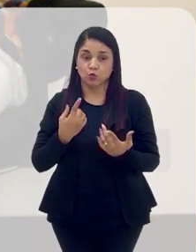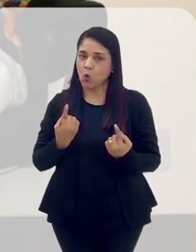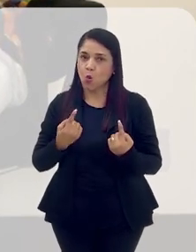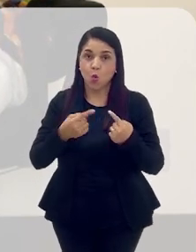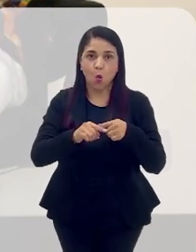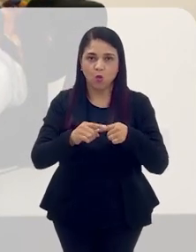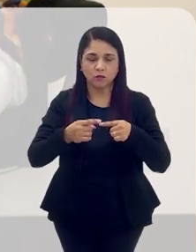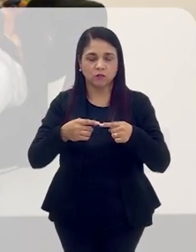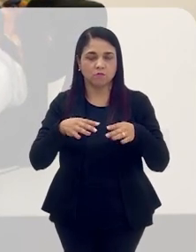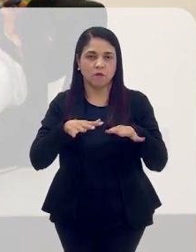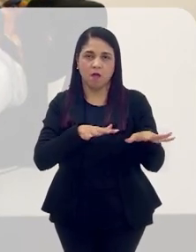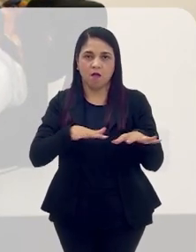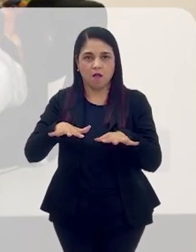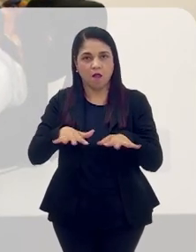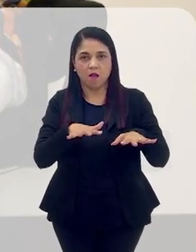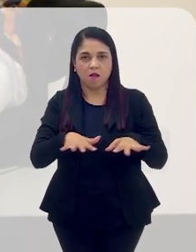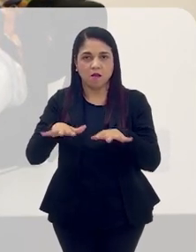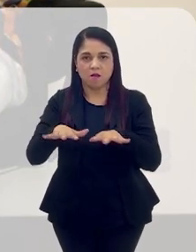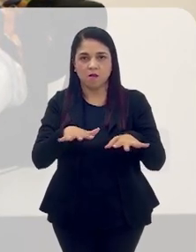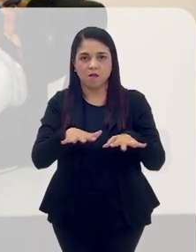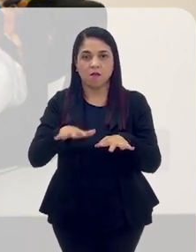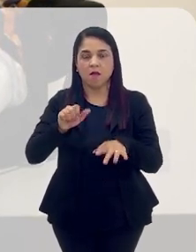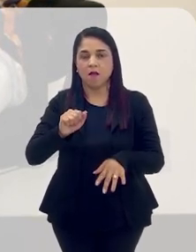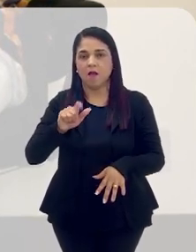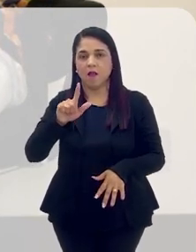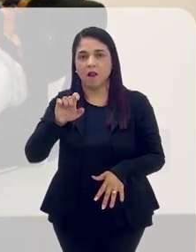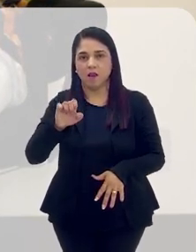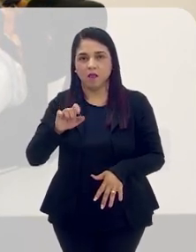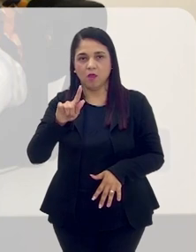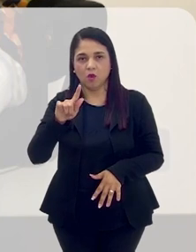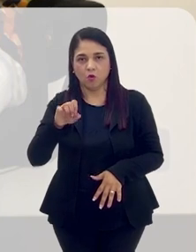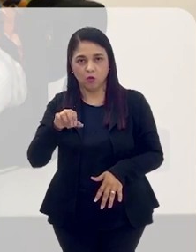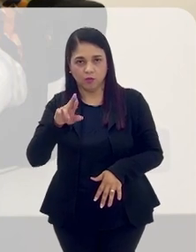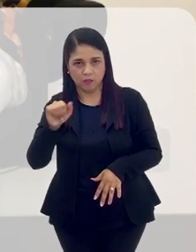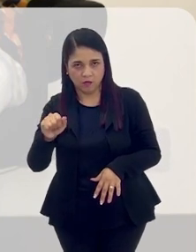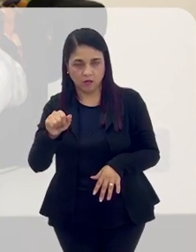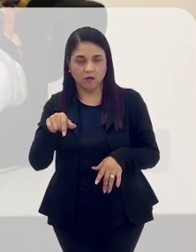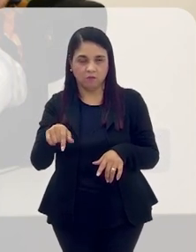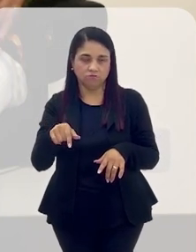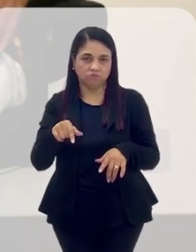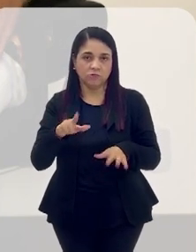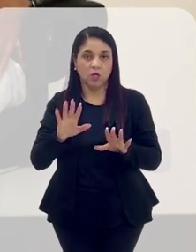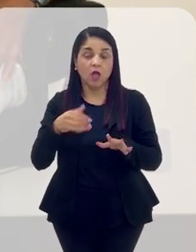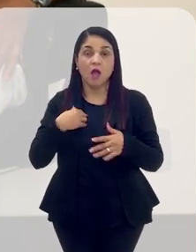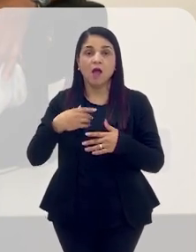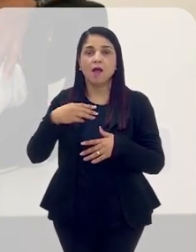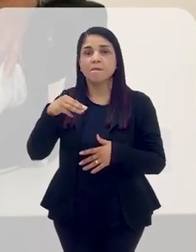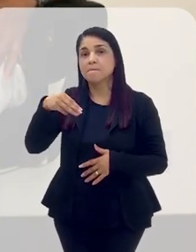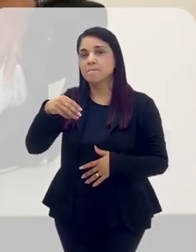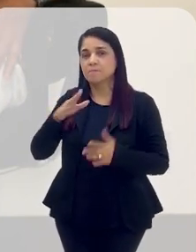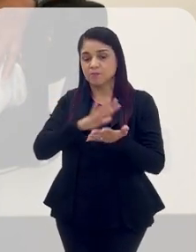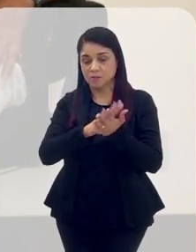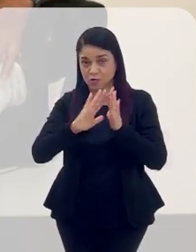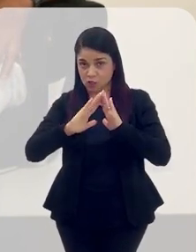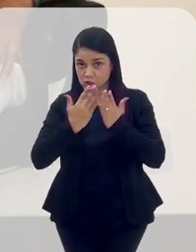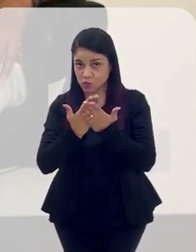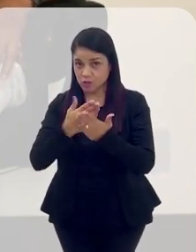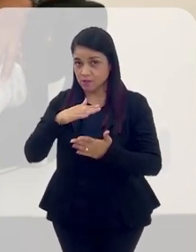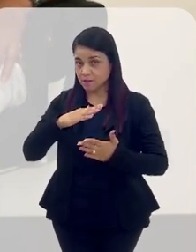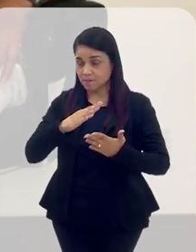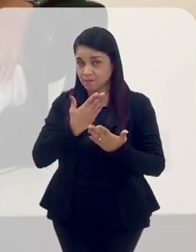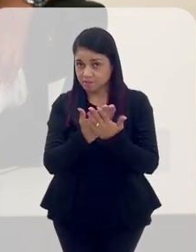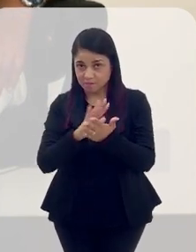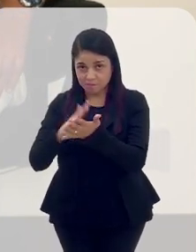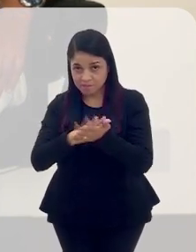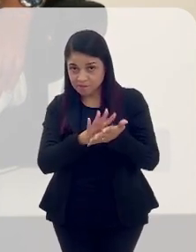contra uma alegoria de um orixá, não, porque, como eu disse, é elemento da nossa cultura. E a Mangueira, até há algum tempo atrás, fez isso muito bem,